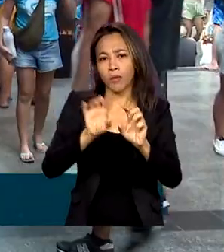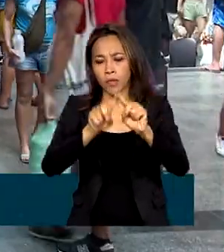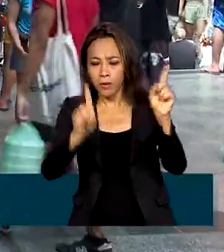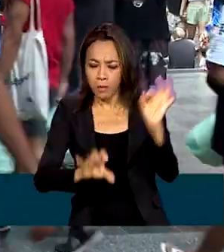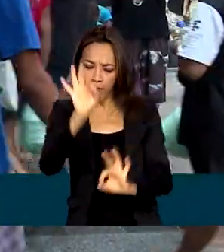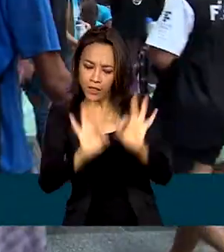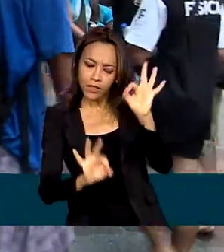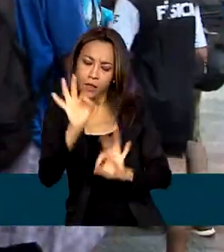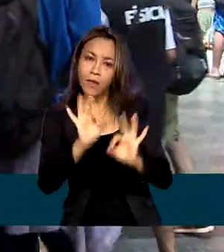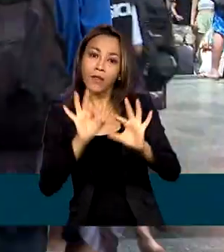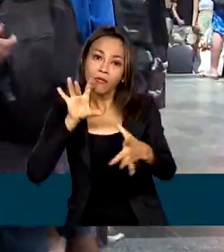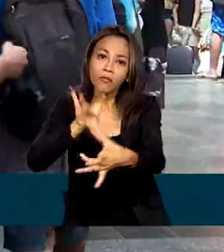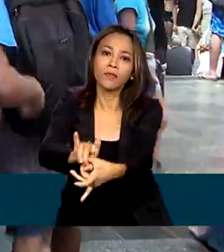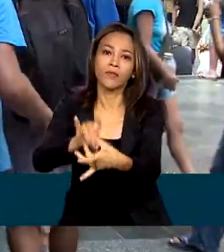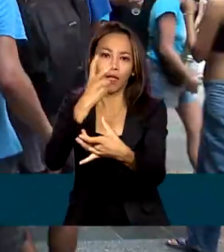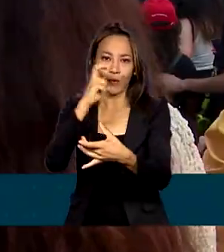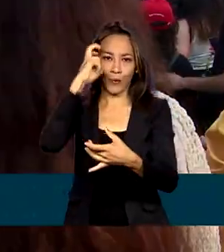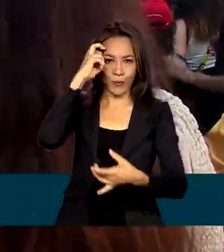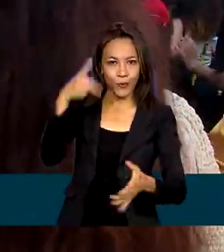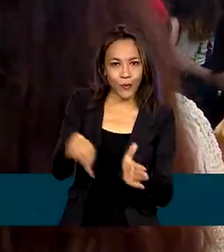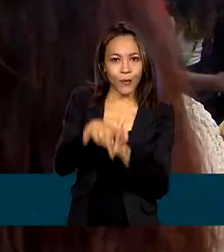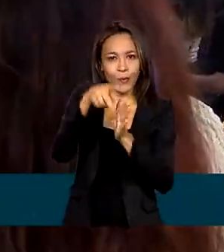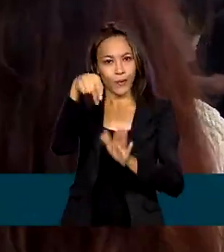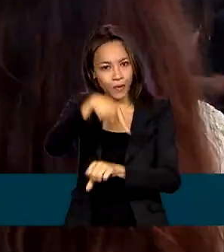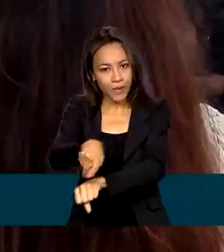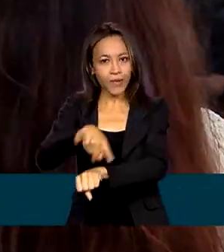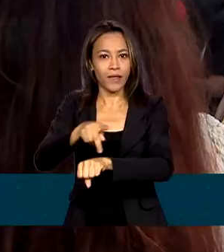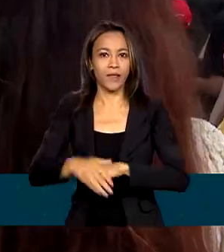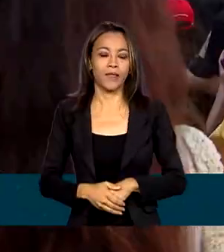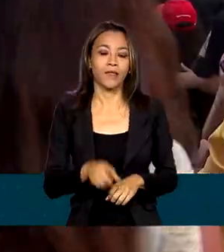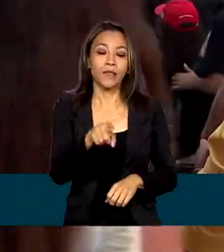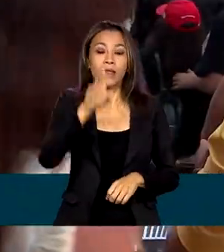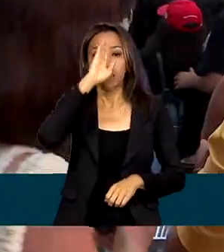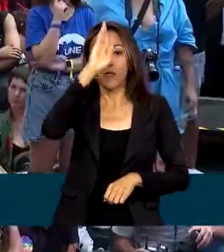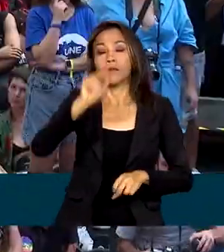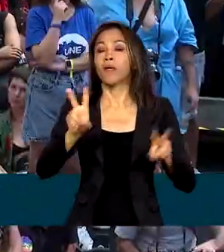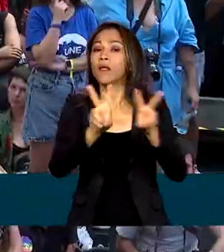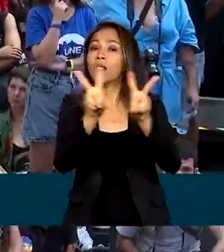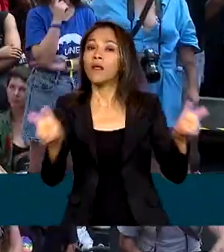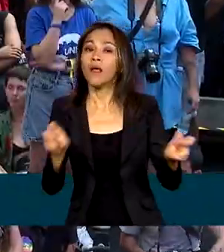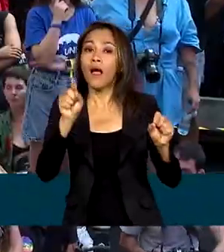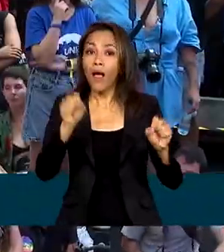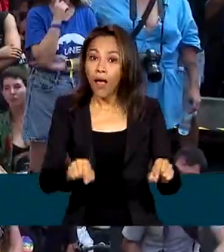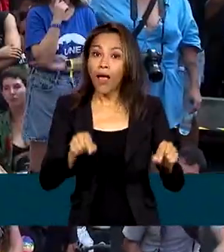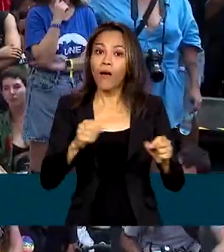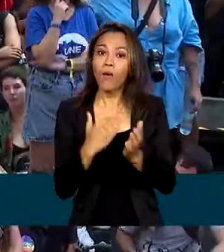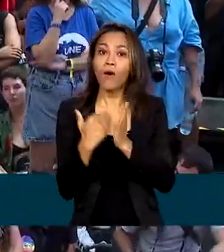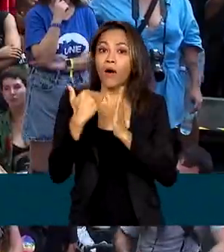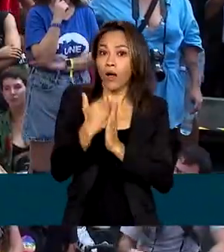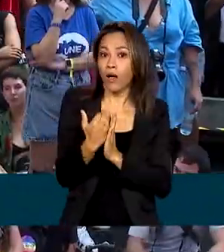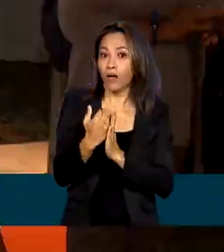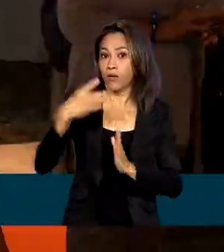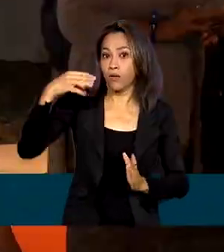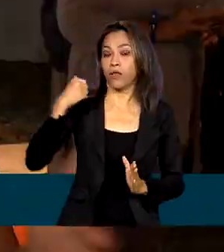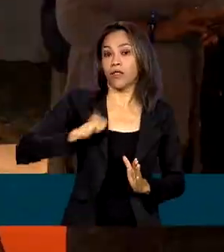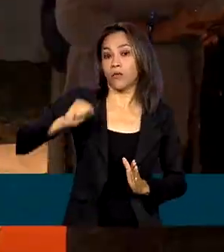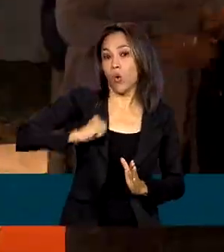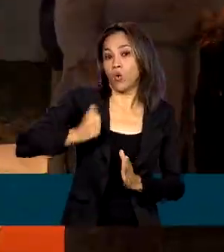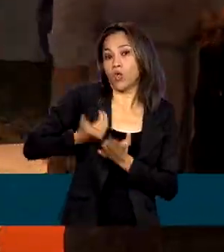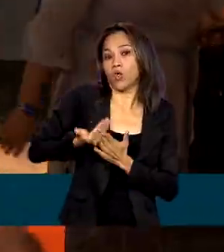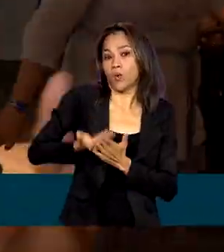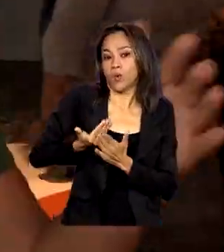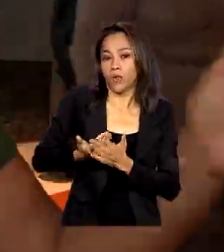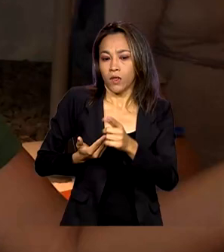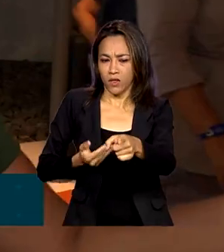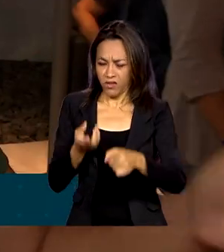a nossa cultura, né, na cultura nacional. Uma das principais pautas é o reajuste das bolsas estudantis. Para o estudante